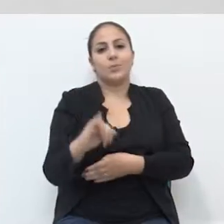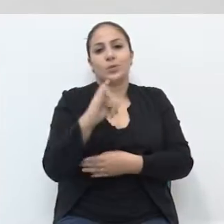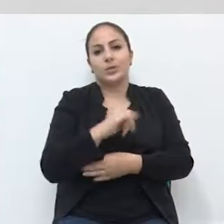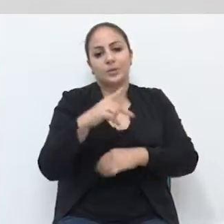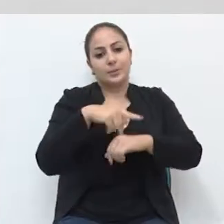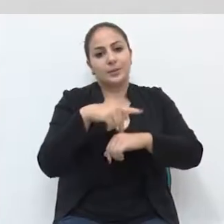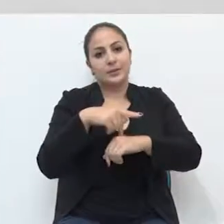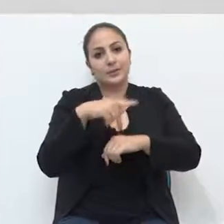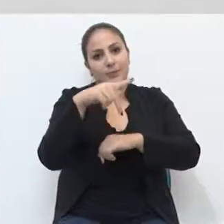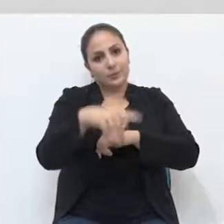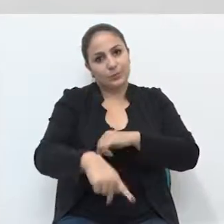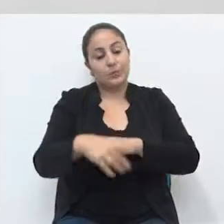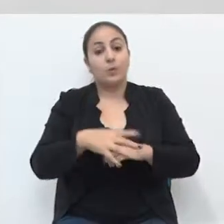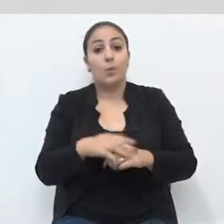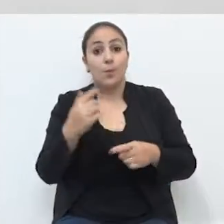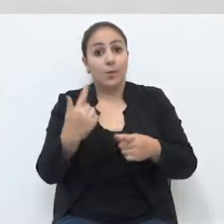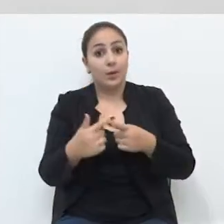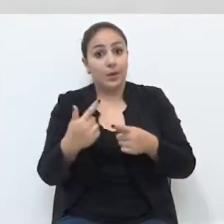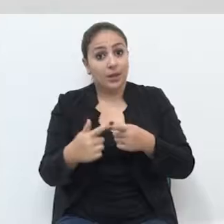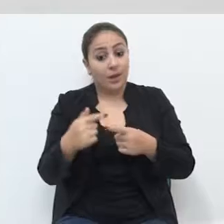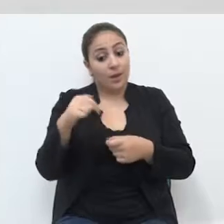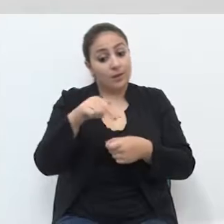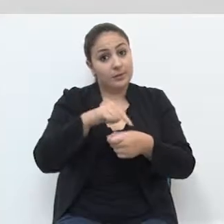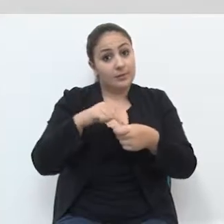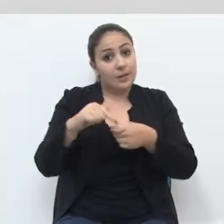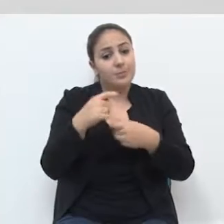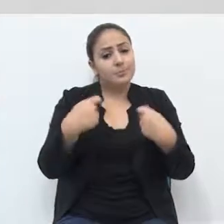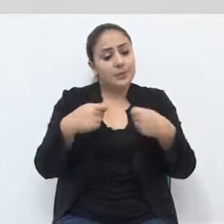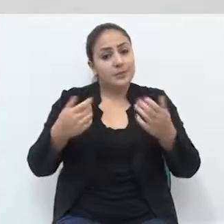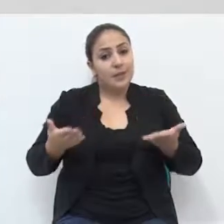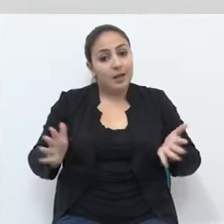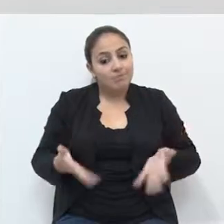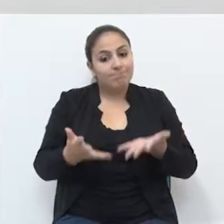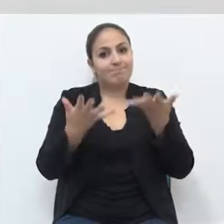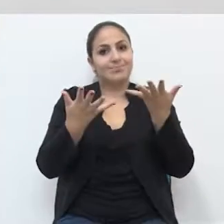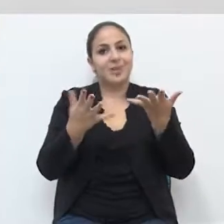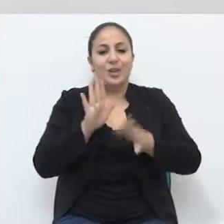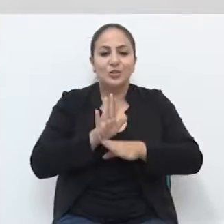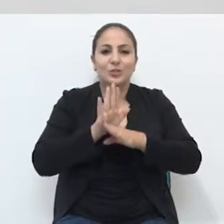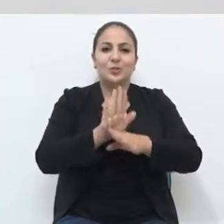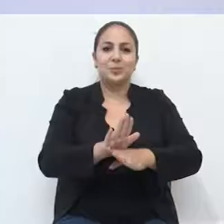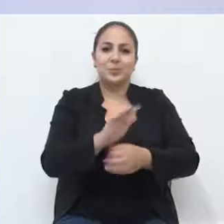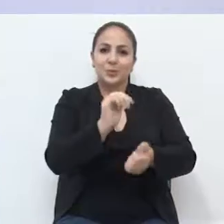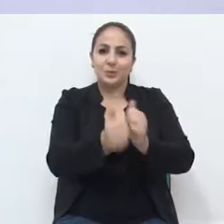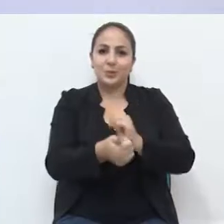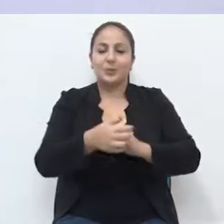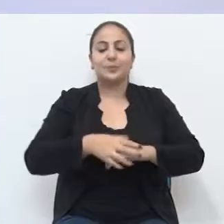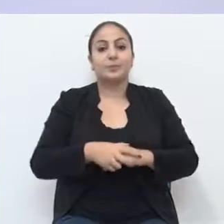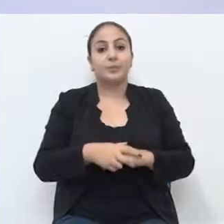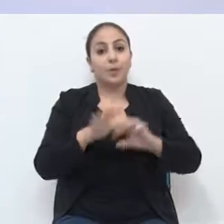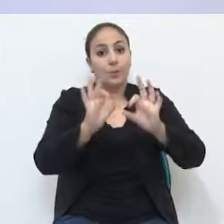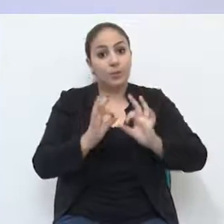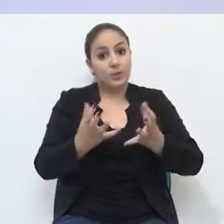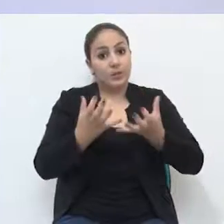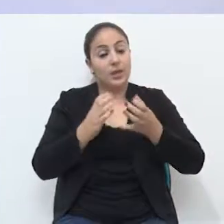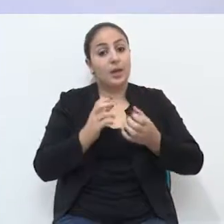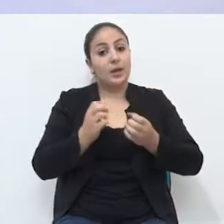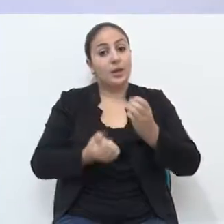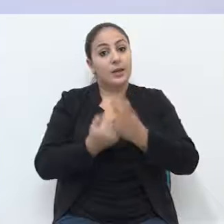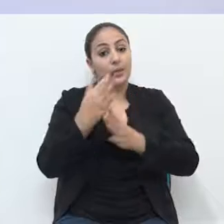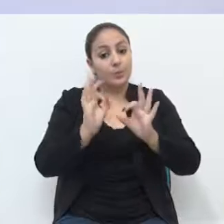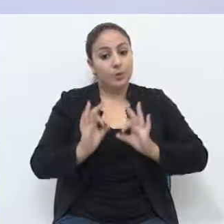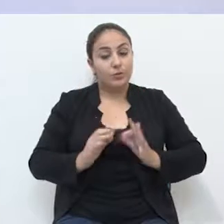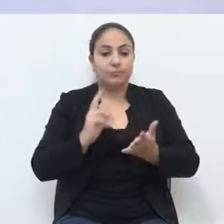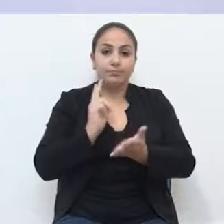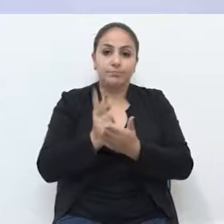muito importante para a cidade de Passo Fundo, porque a cidade de Passo Fundo precisava desse auxílio para o esporte. Projeto quer criar programa